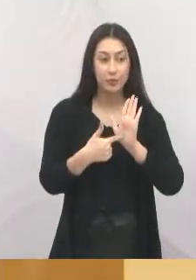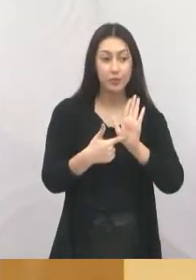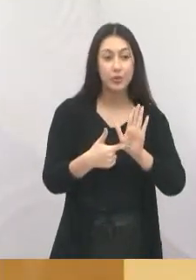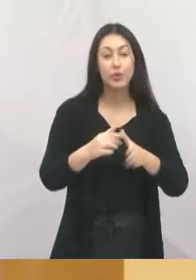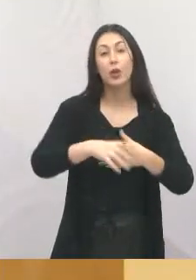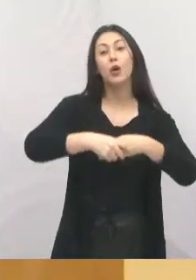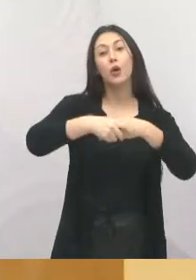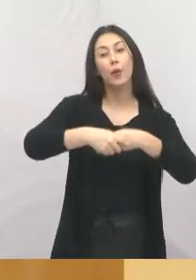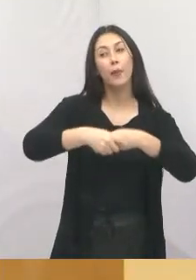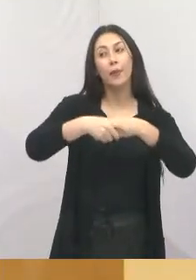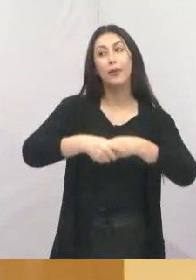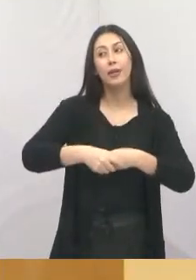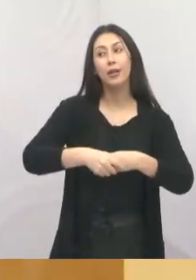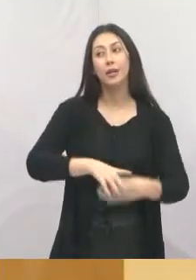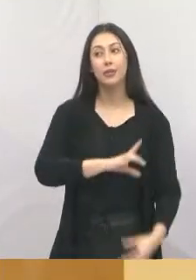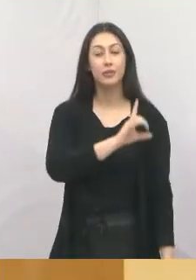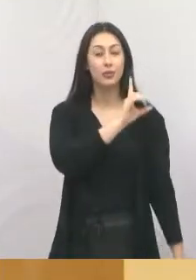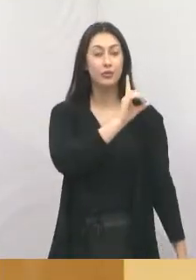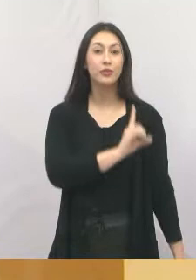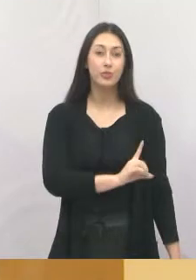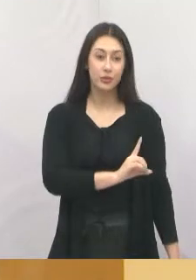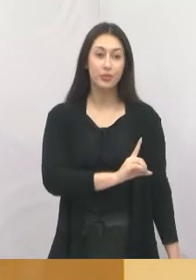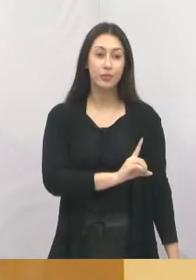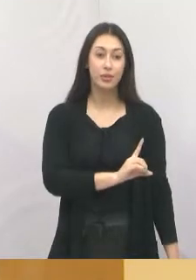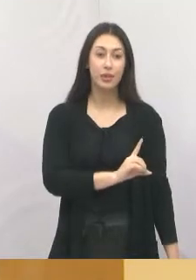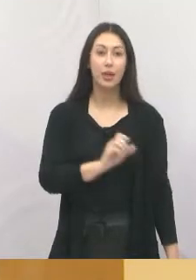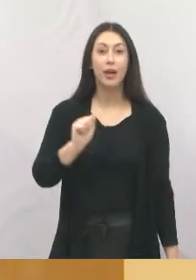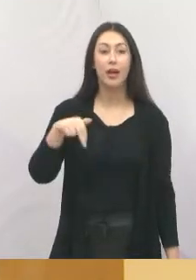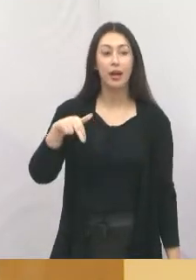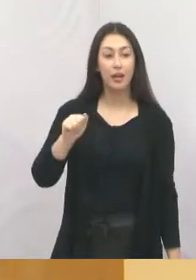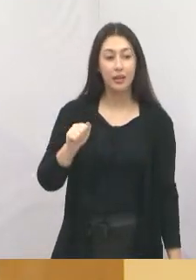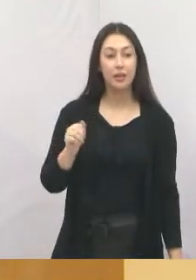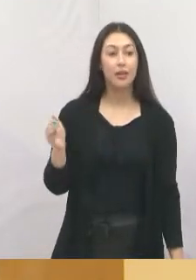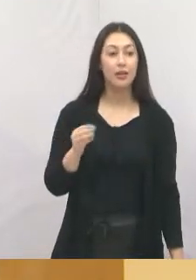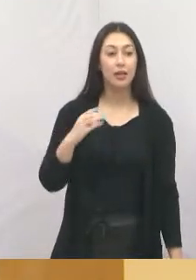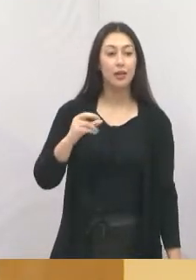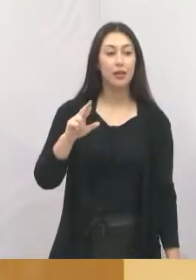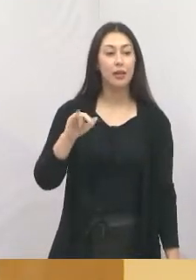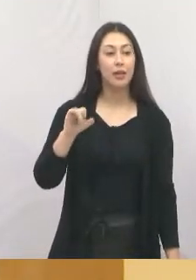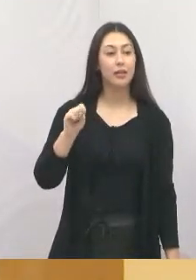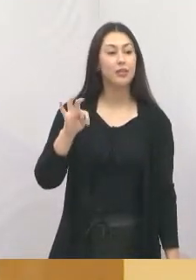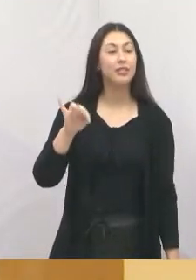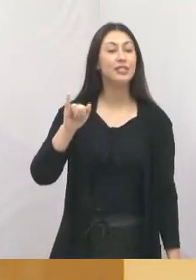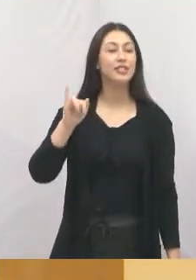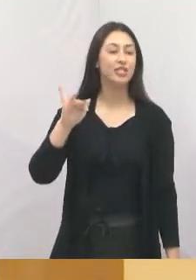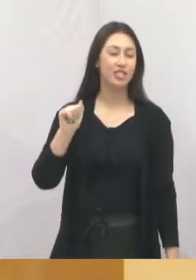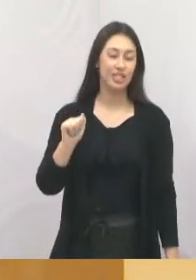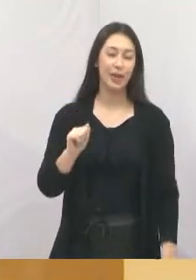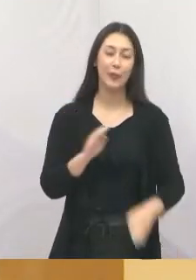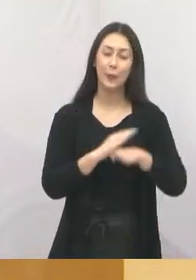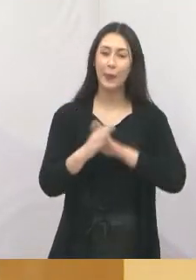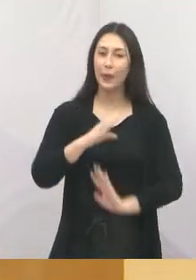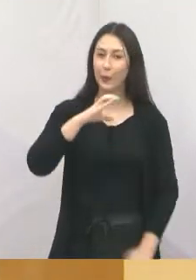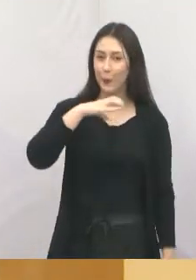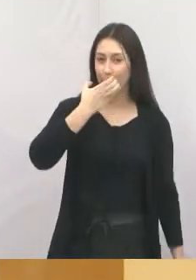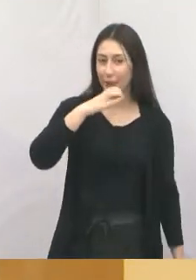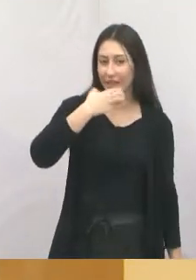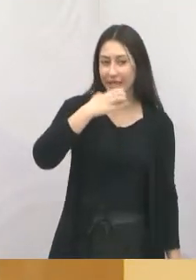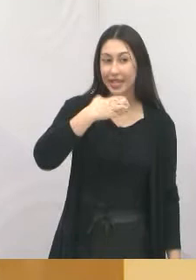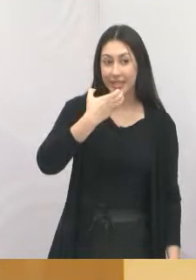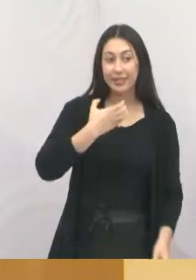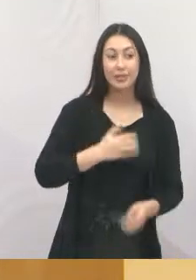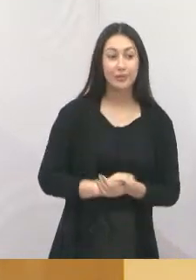a nossa querida diretora, Ana Cristina Monteiro, lá do Paraíso, da Escola MF Conceição,